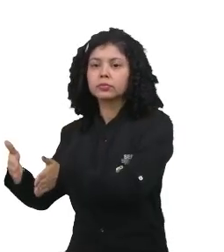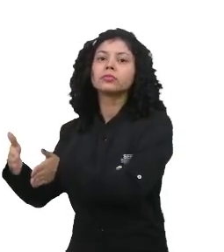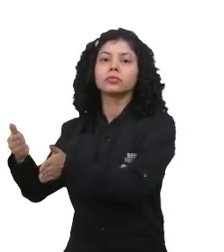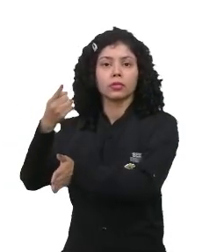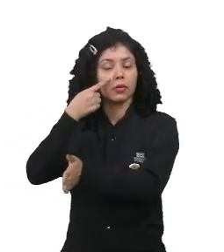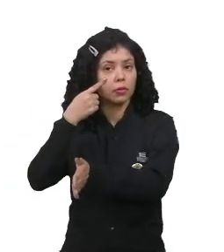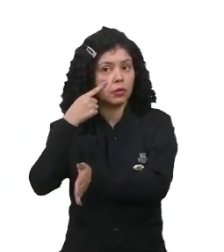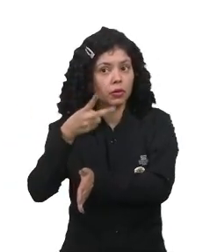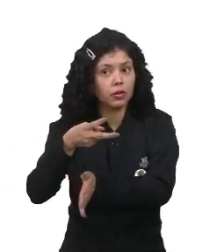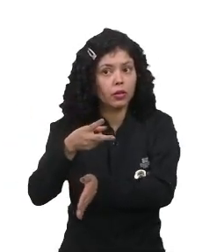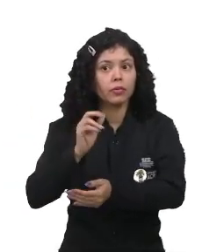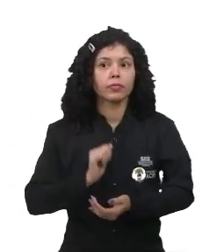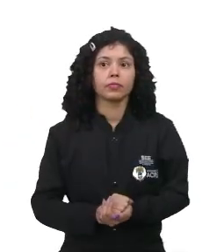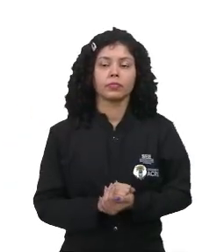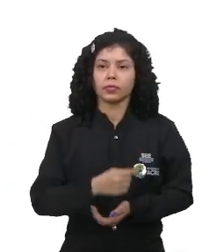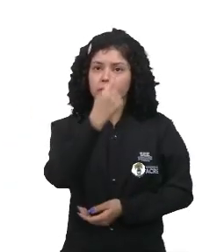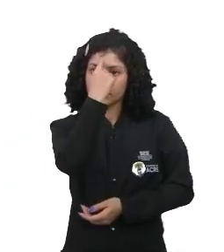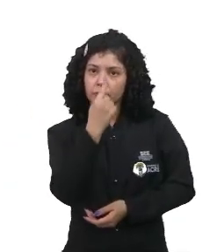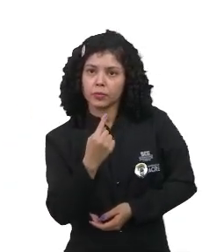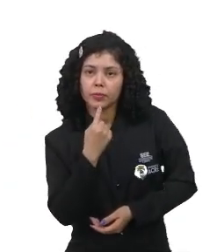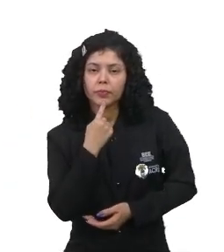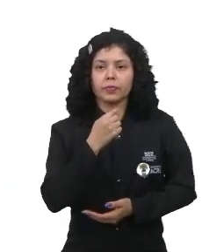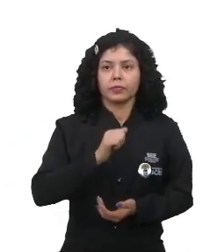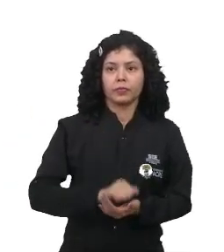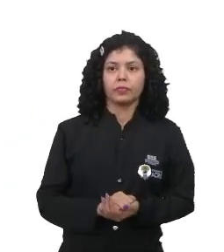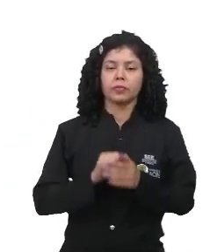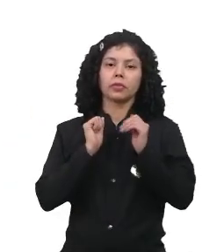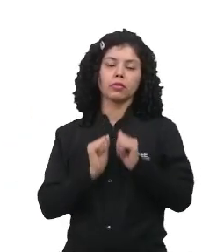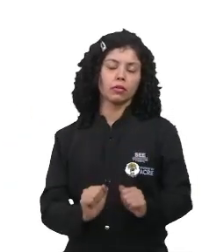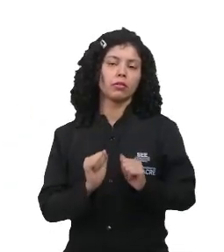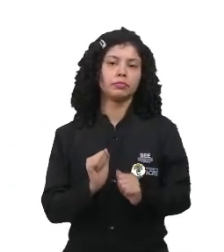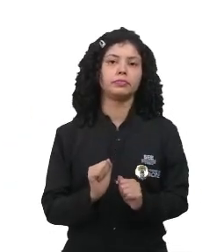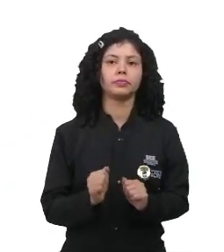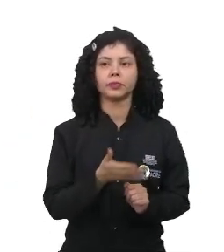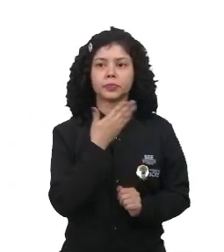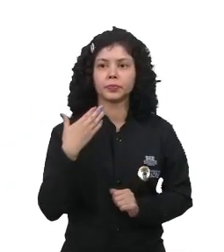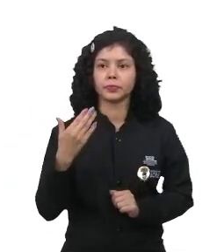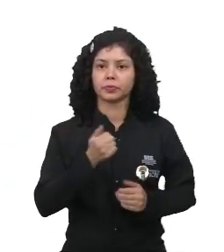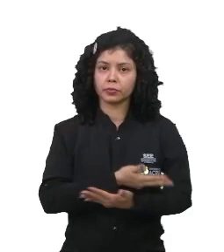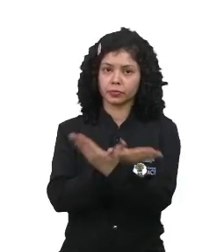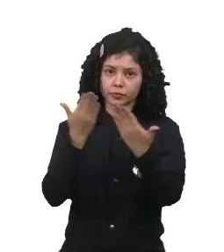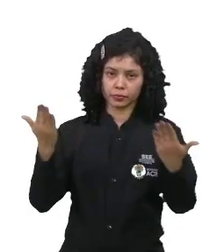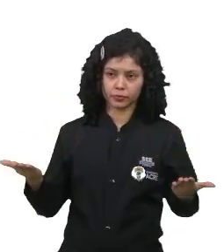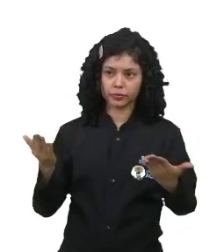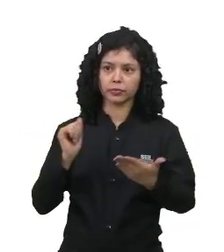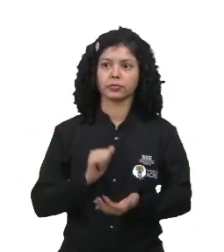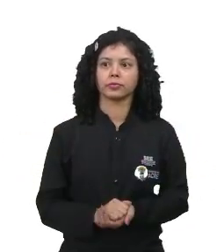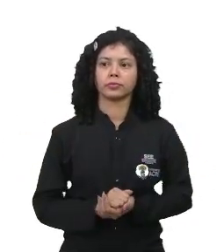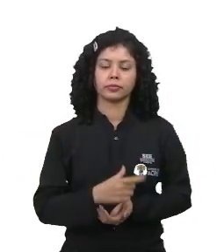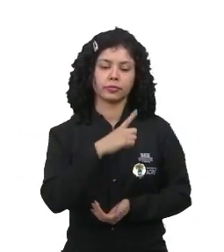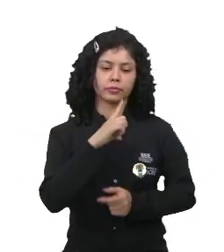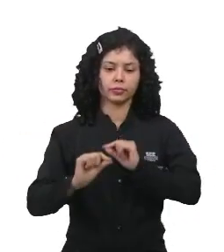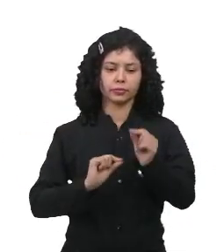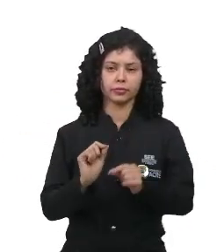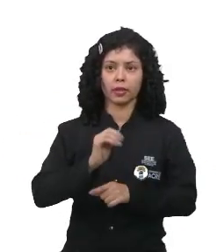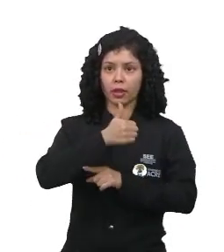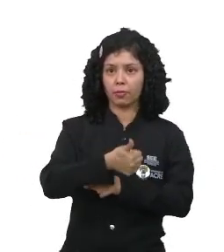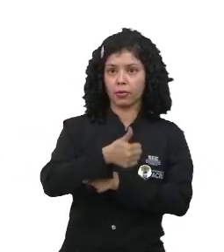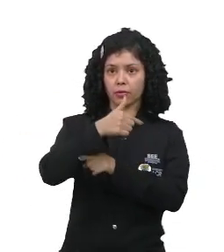observar, temos aí umas figuras, né, para poder ilustrar a todos vocês e nós temos em